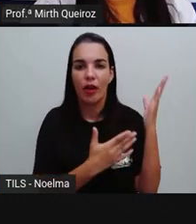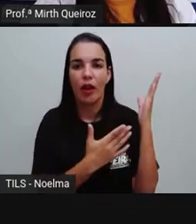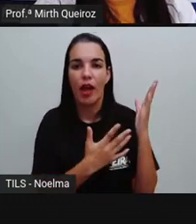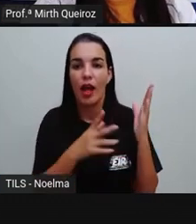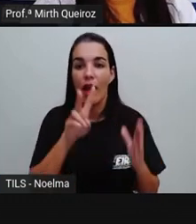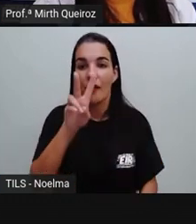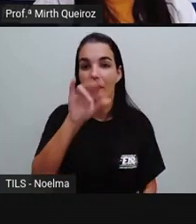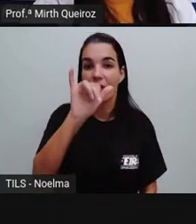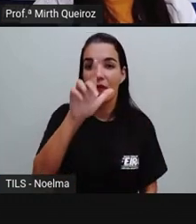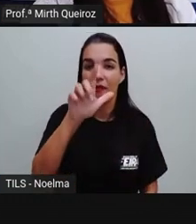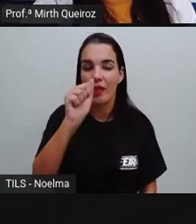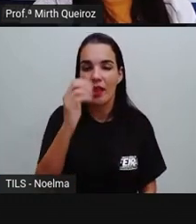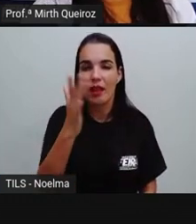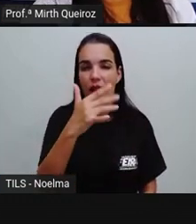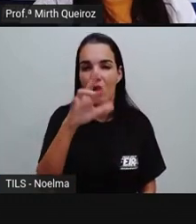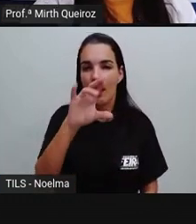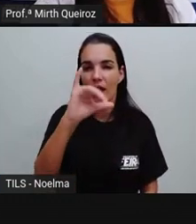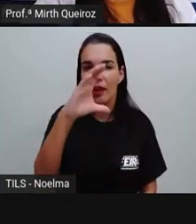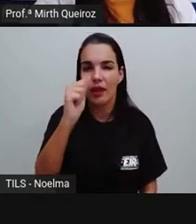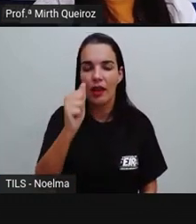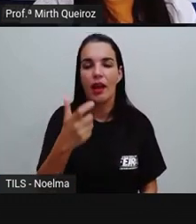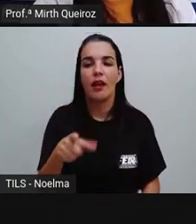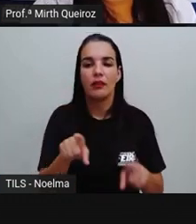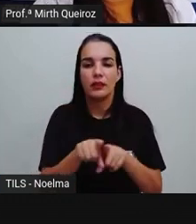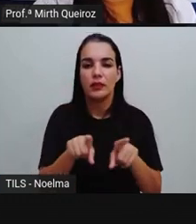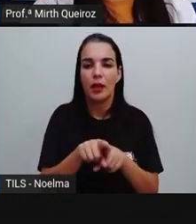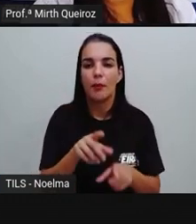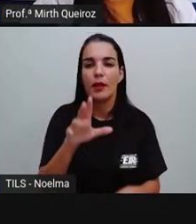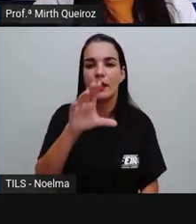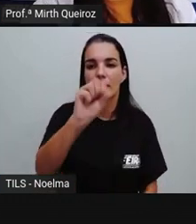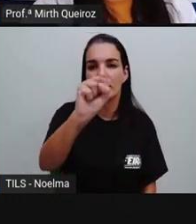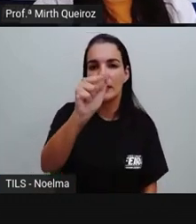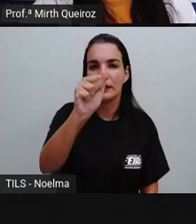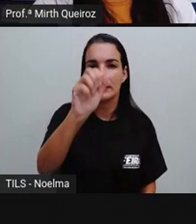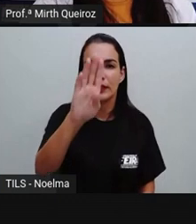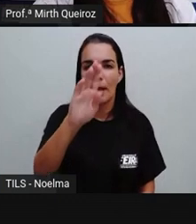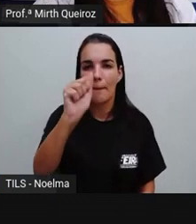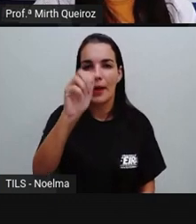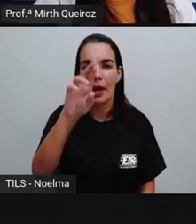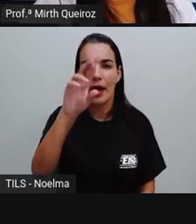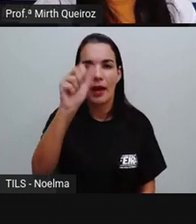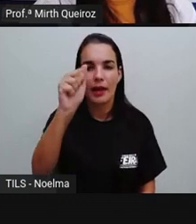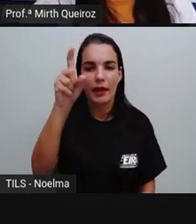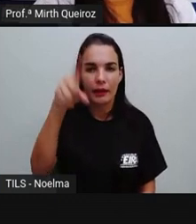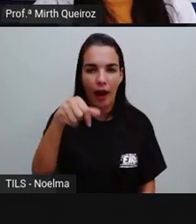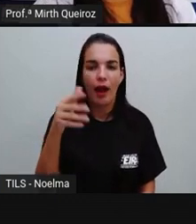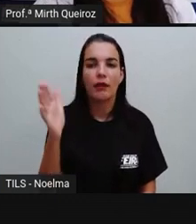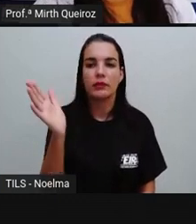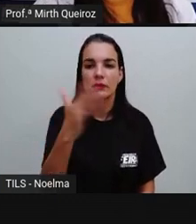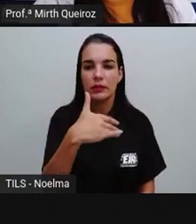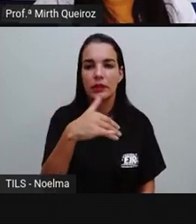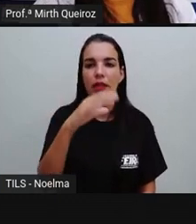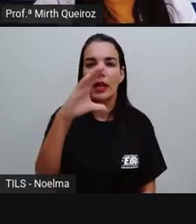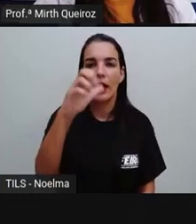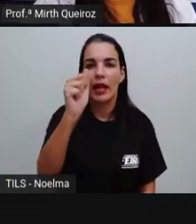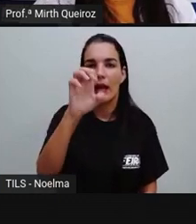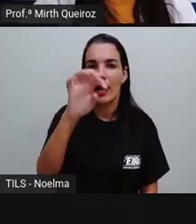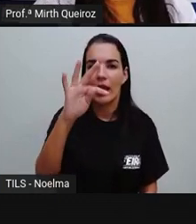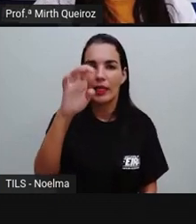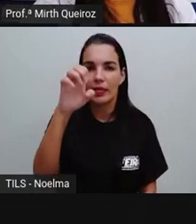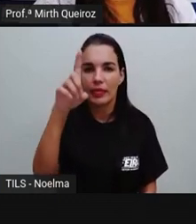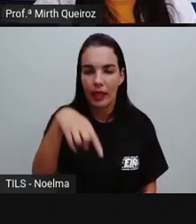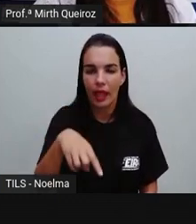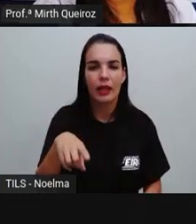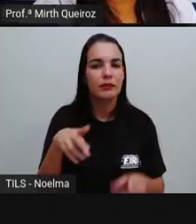que é a atual Uru Preto, Vila do Carmo, Mariana, Sabará, Caeté, São João del Rei, e inúmeras outras